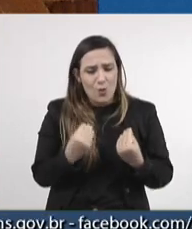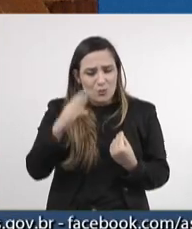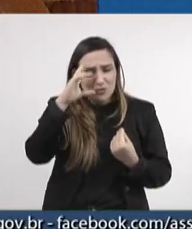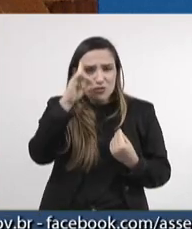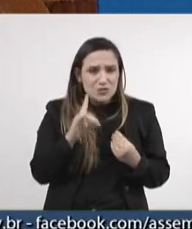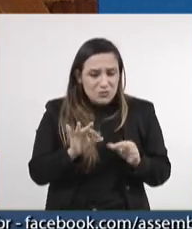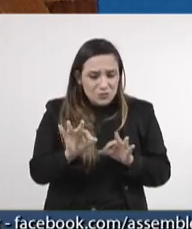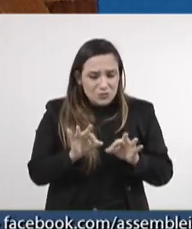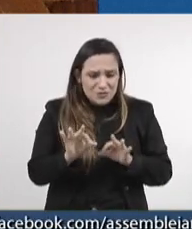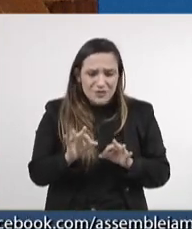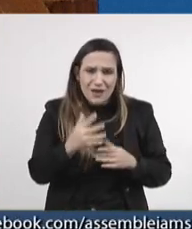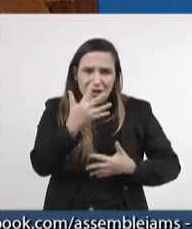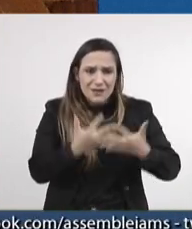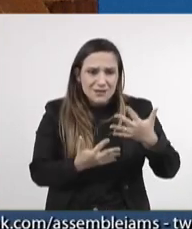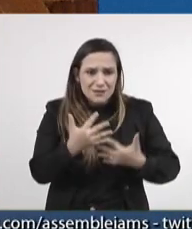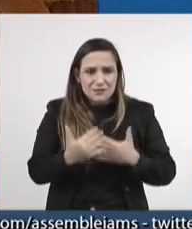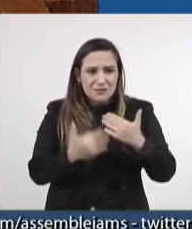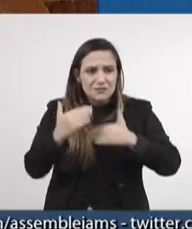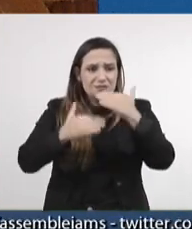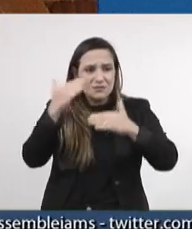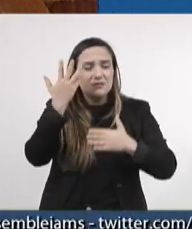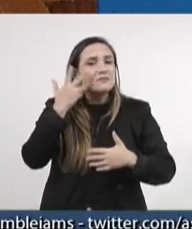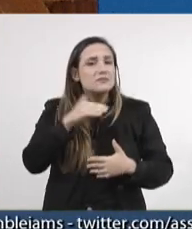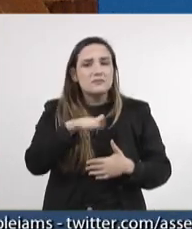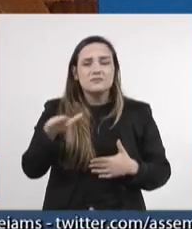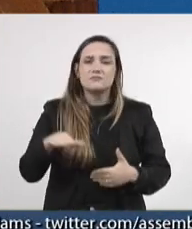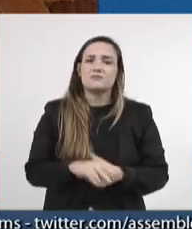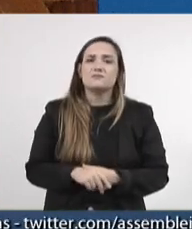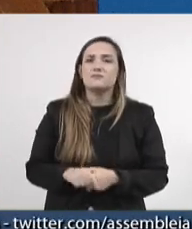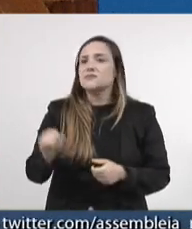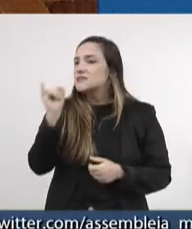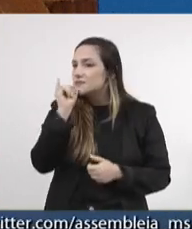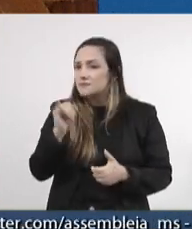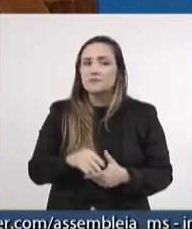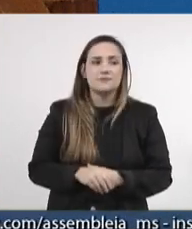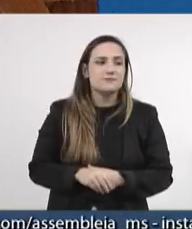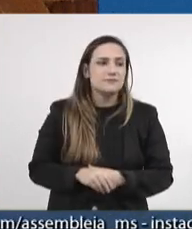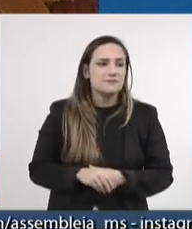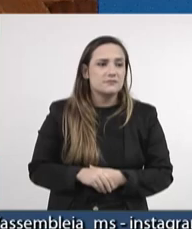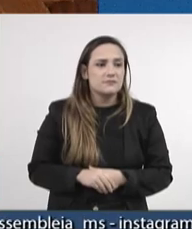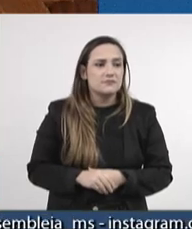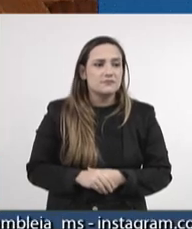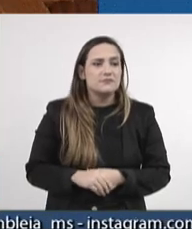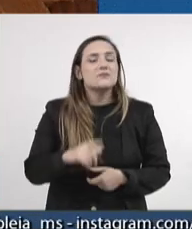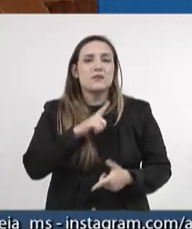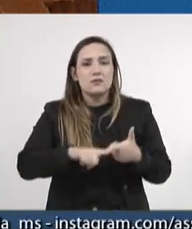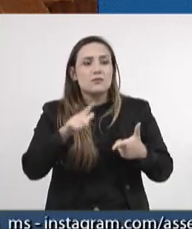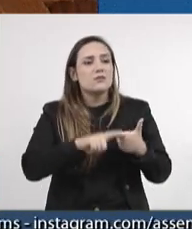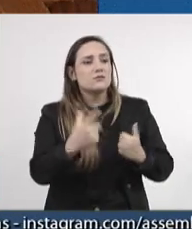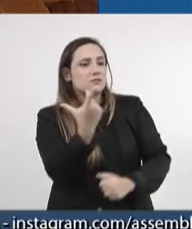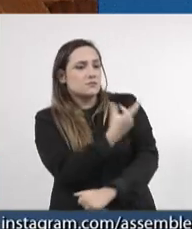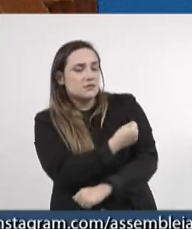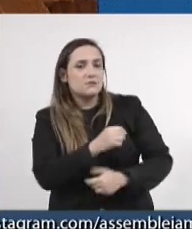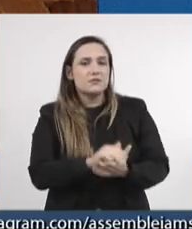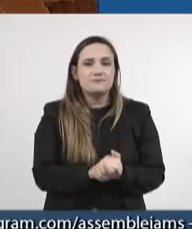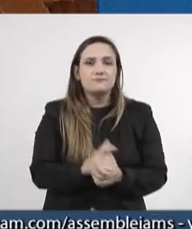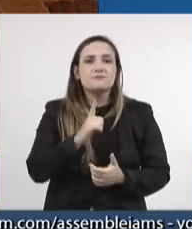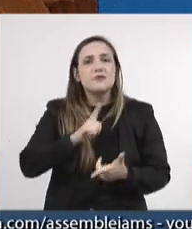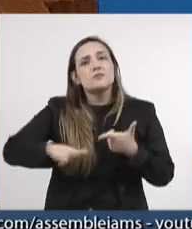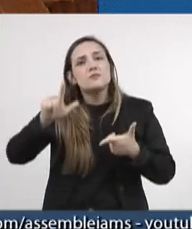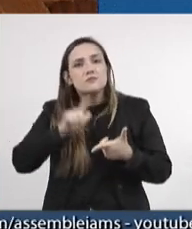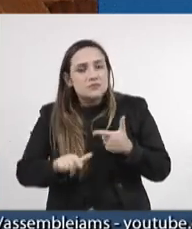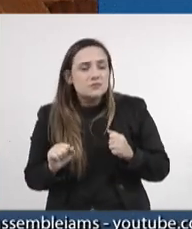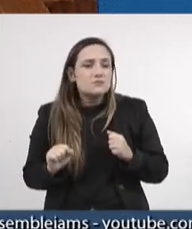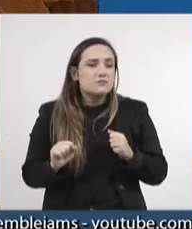das crianças. Você fala que há um problema de vacinação, há um problema